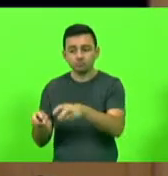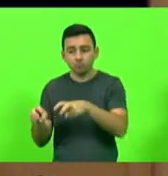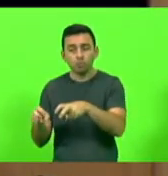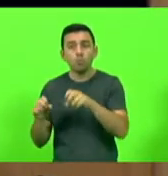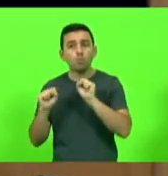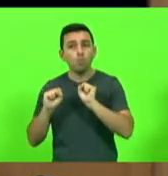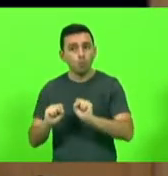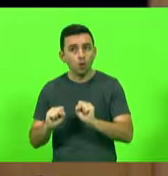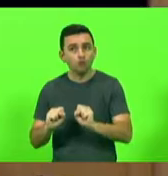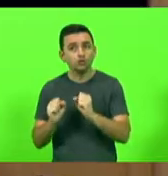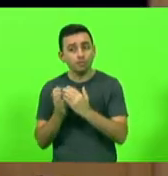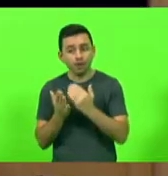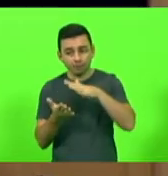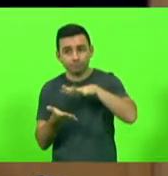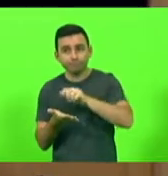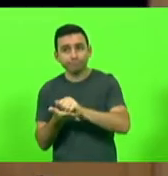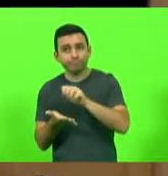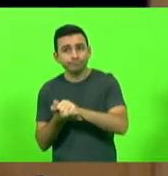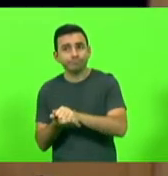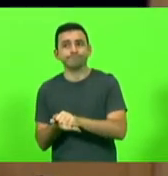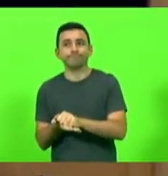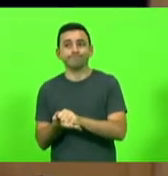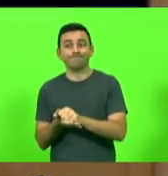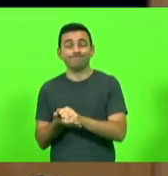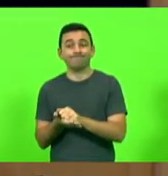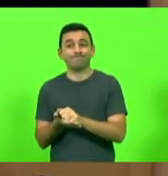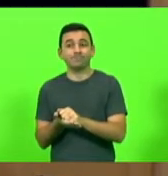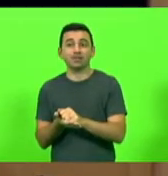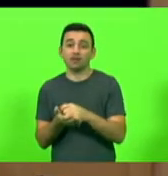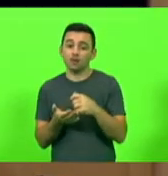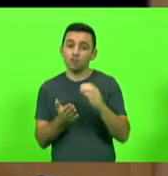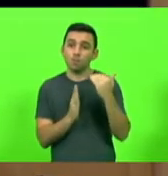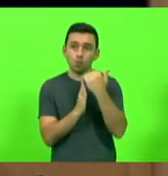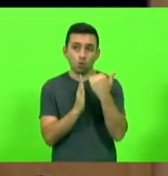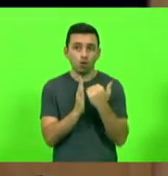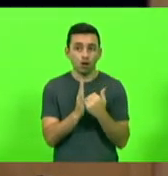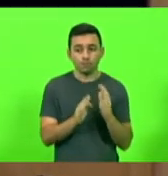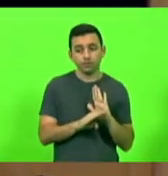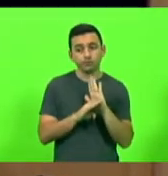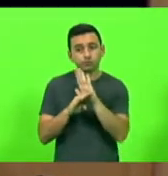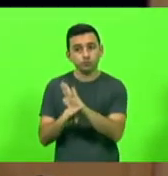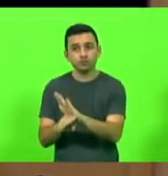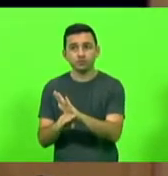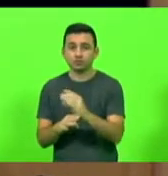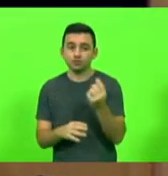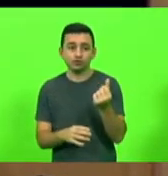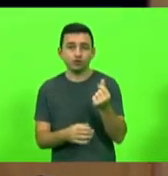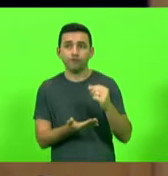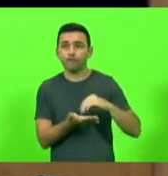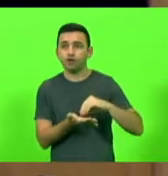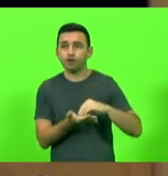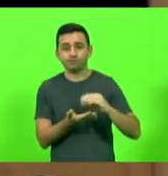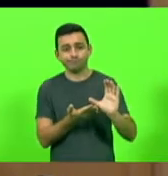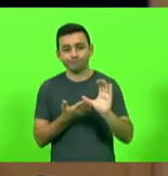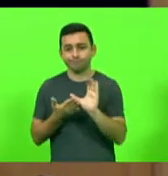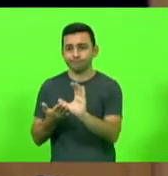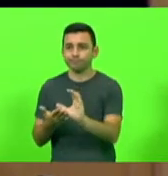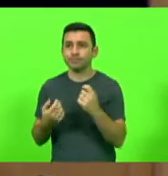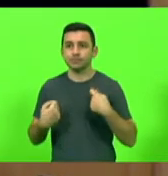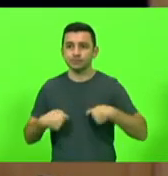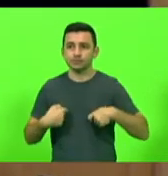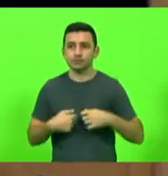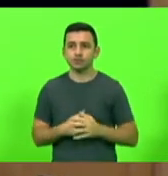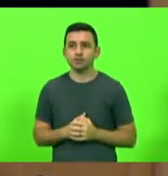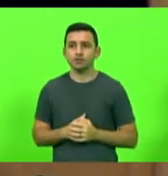ser beneficiados com esse programa e, para isso, precisa mais recurso. Além desse programa,